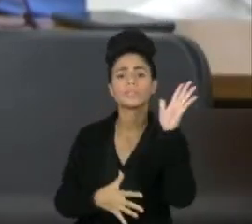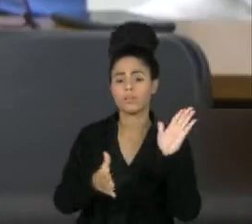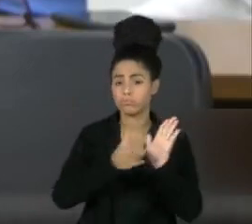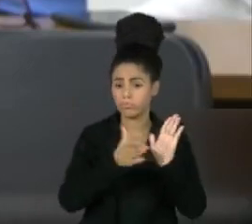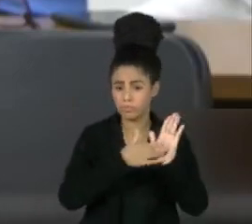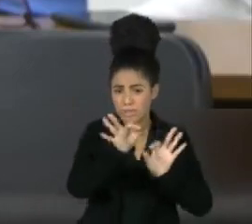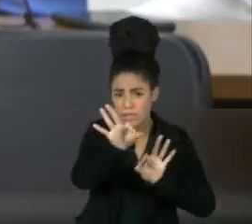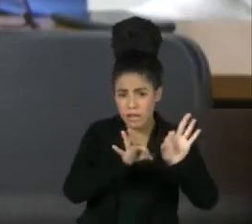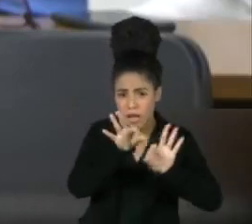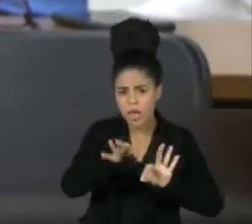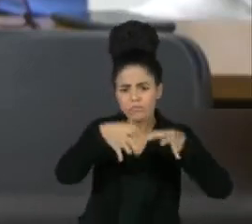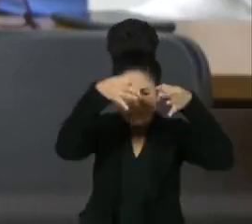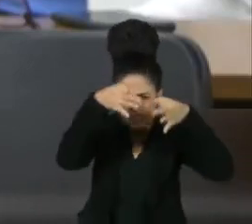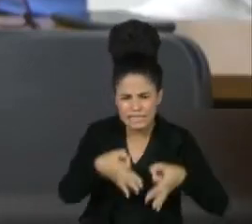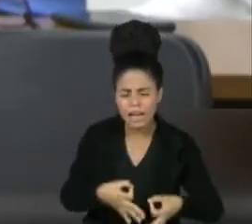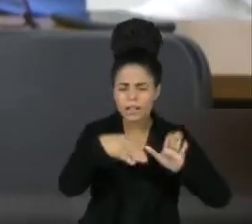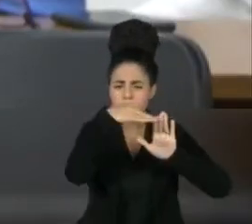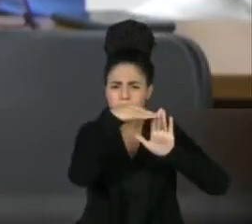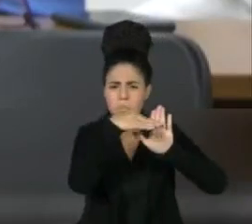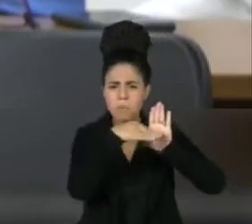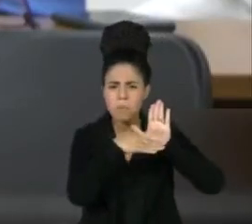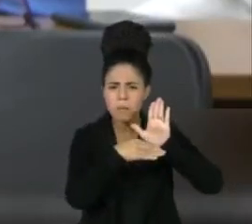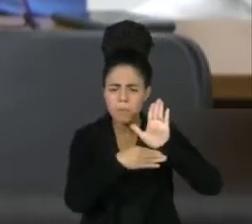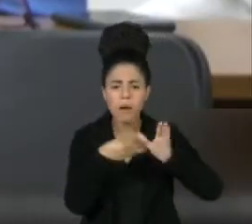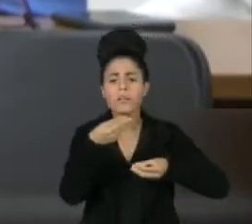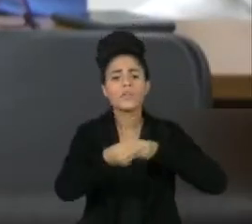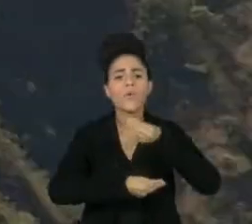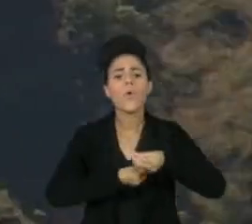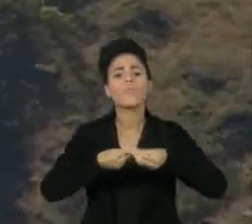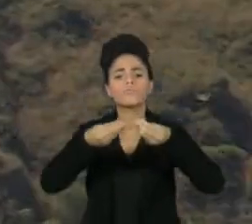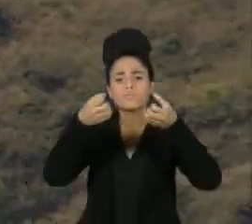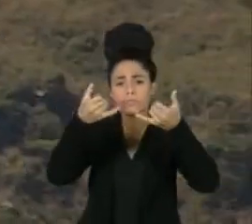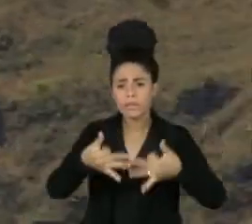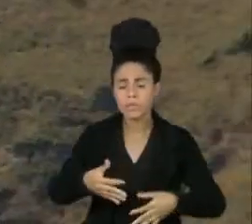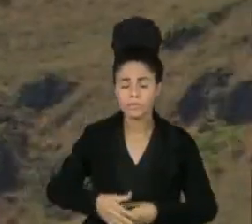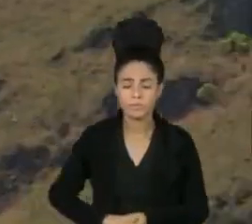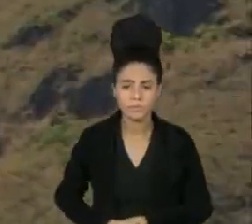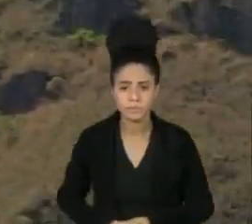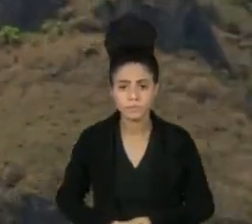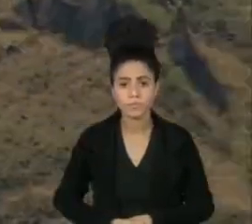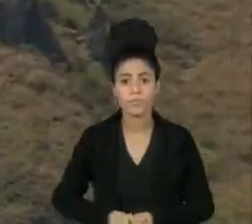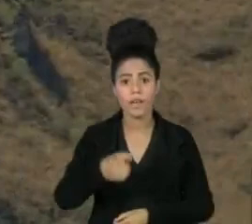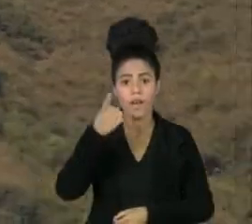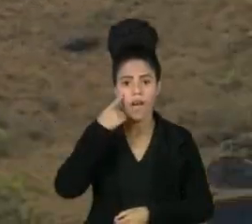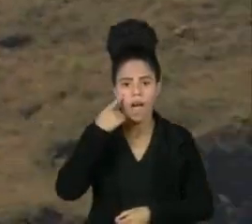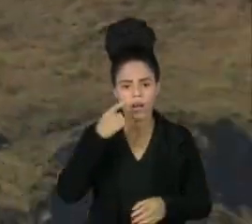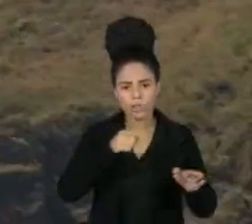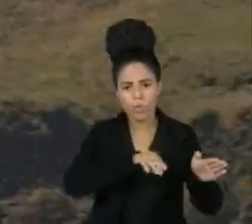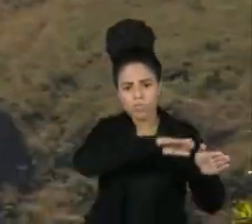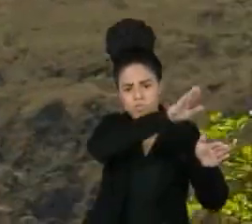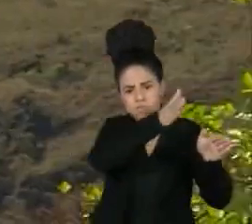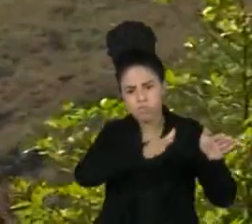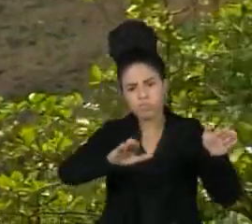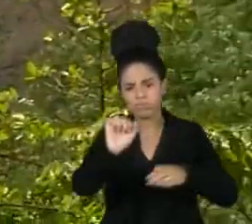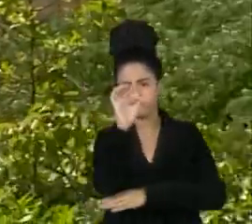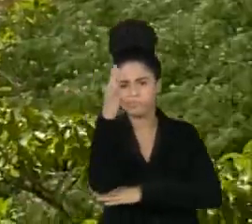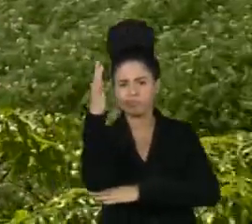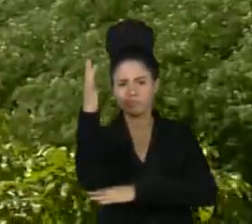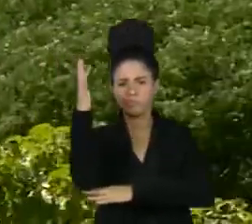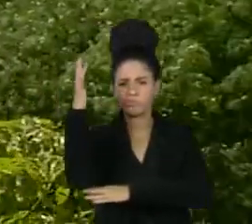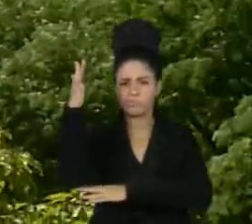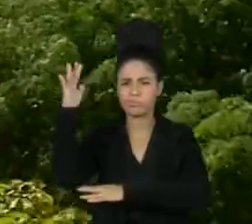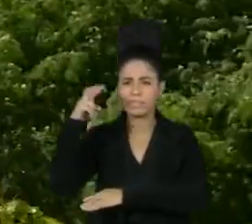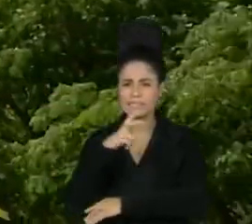com todo rigor técnico, trazendo estudos para além daqueles exigidos. Rica em fauna e flora, é lar de mais de 500